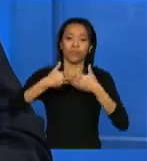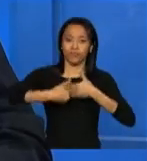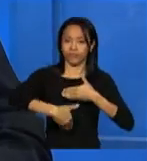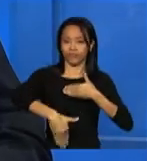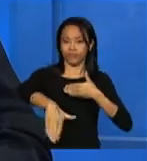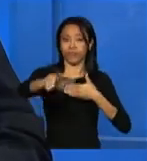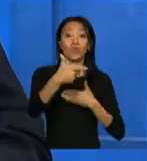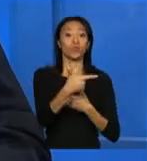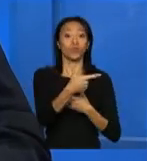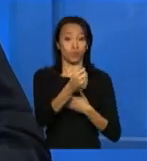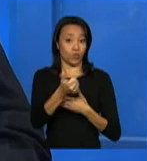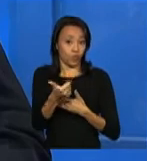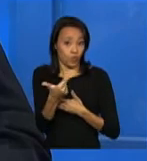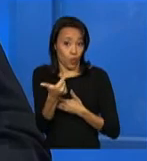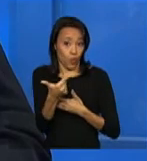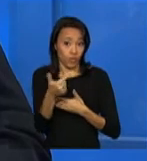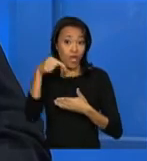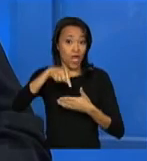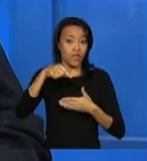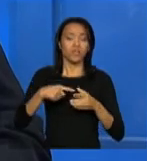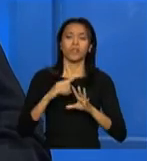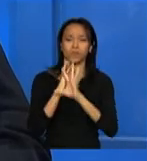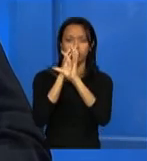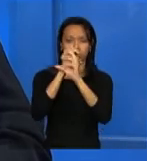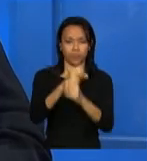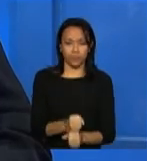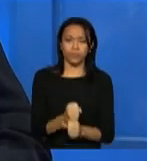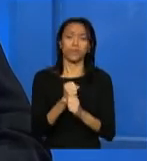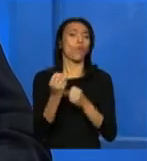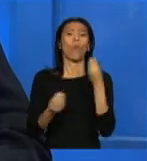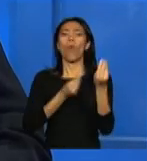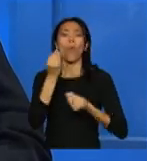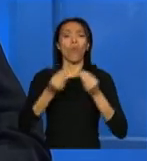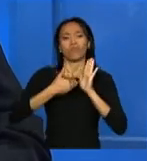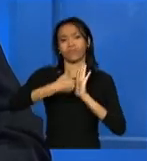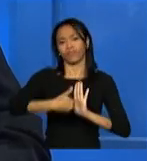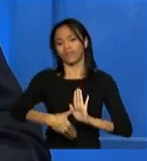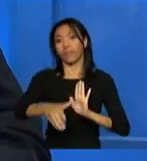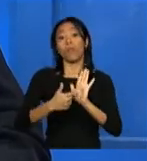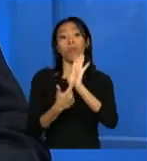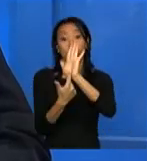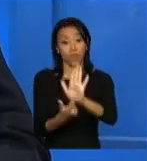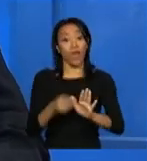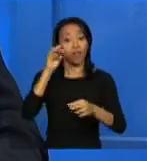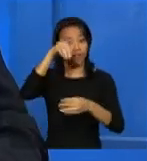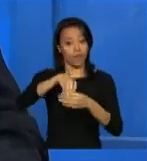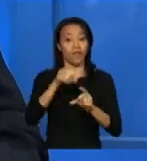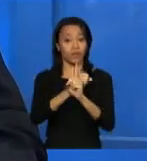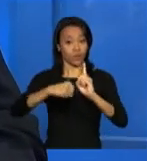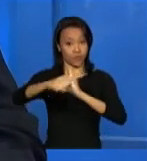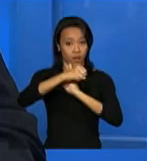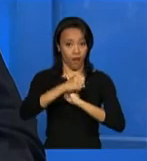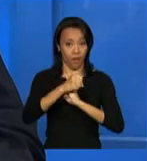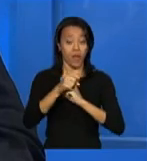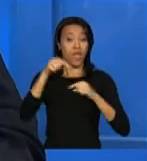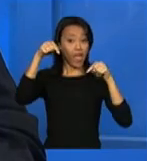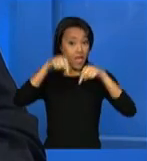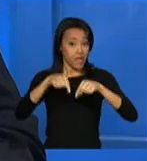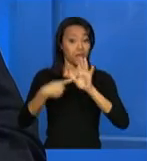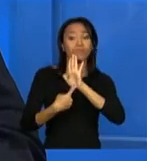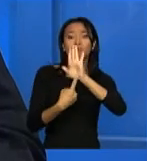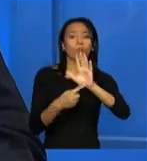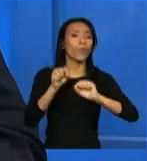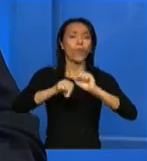2012, o Demonstrativo Físico-Financeiro 2012 da Assistência Social. Por esse demonstrativo é